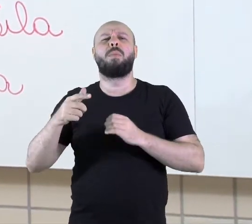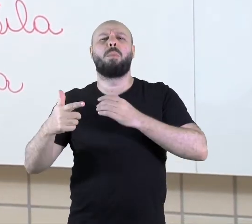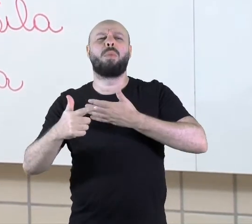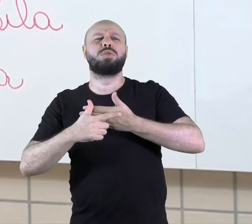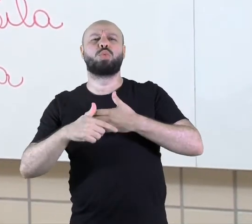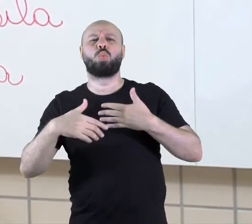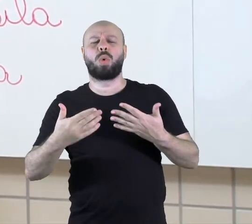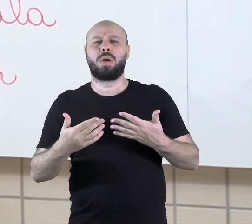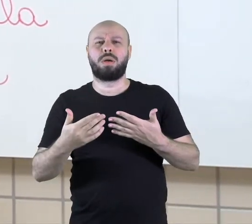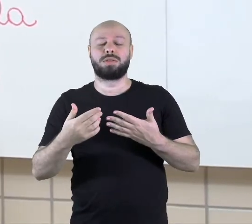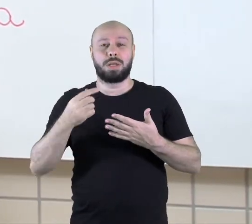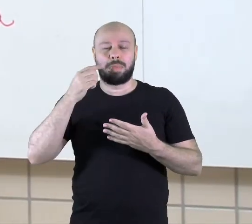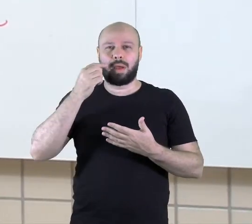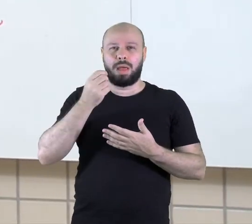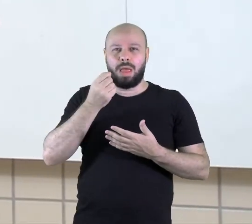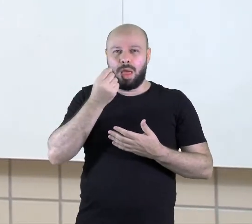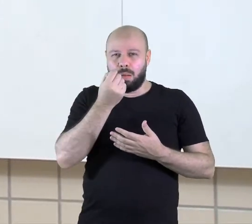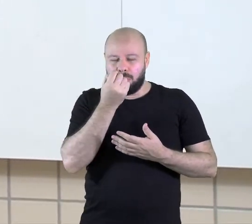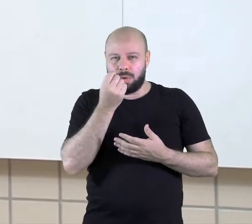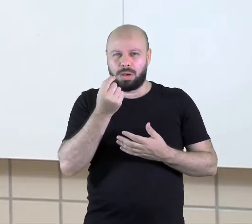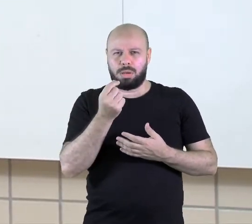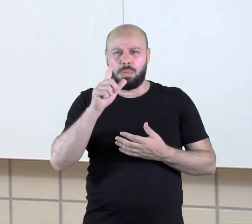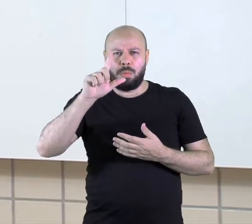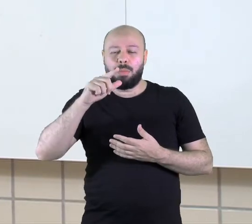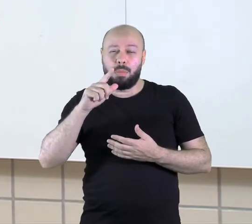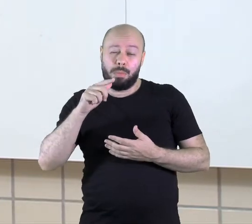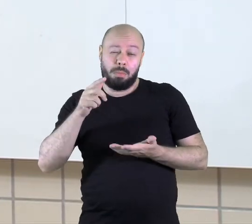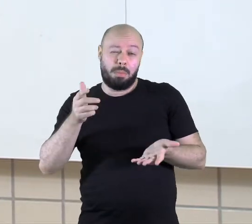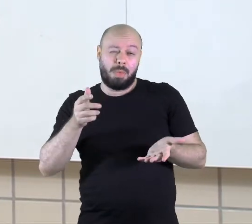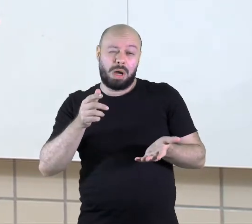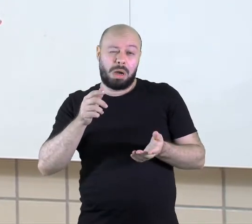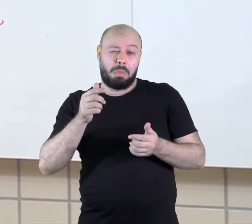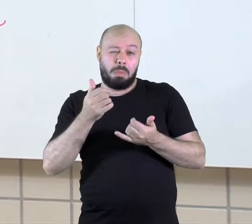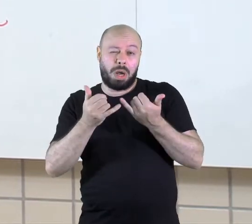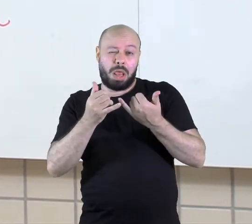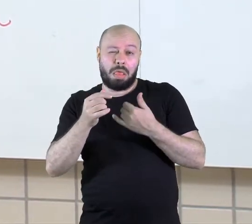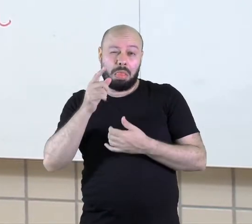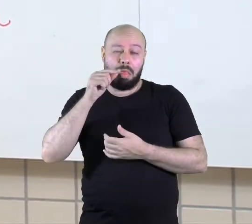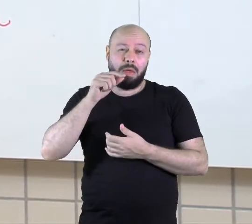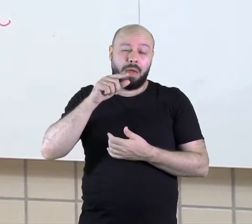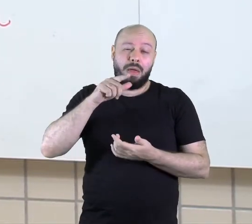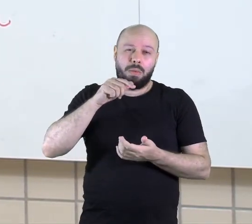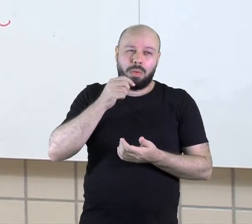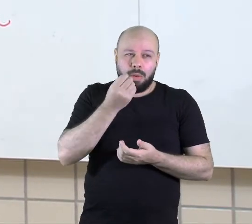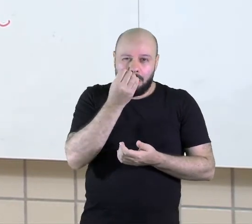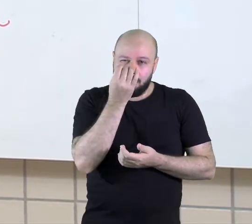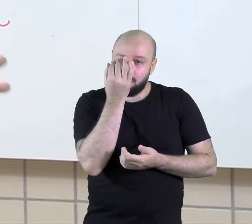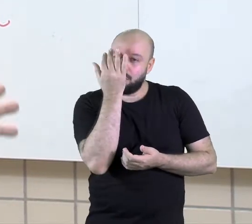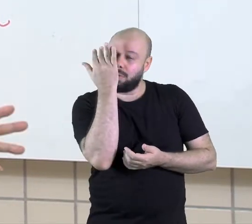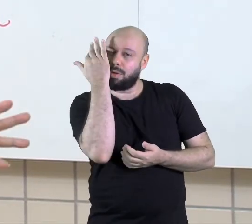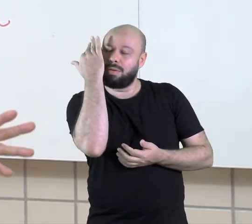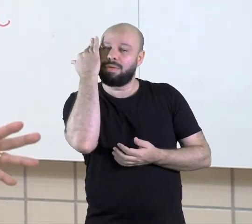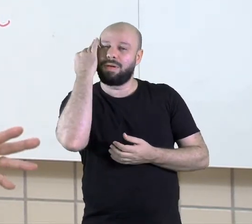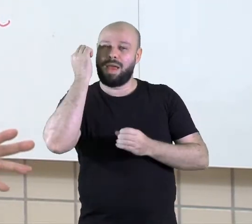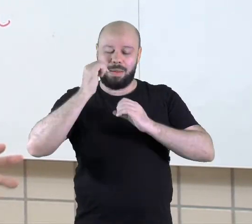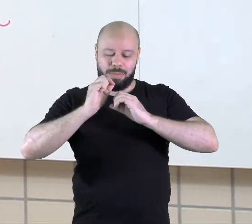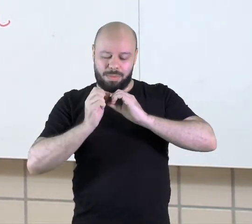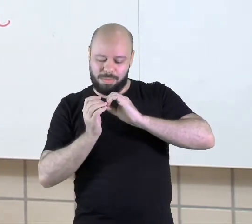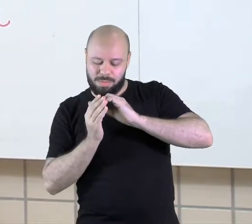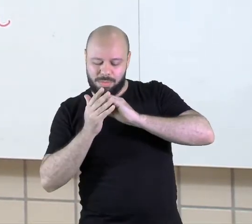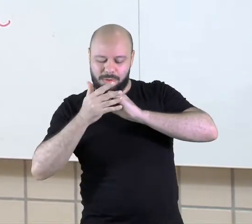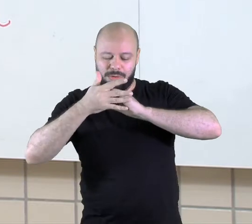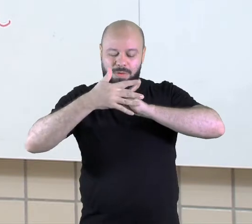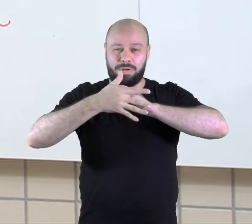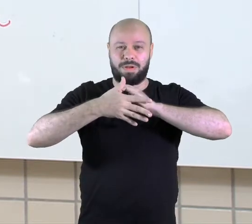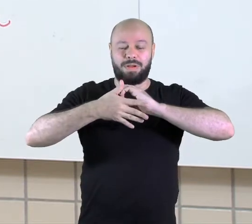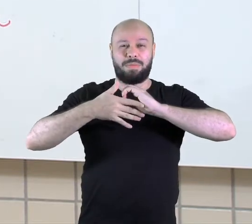como ela limpa o meu olho. Não quer dizer que você tem que ficar chorando? Não! Não precisa você ficar chorando. Mas